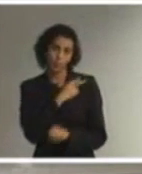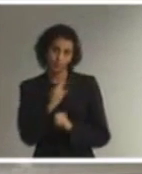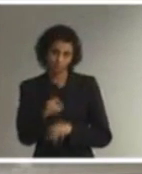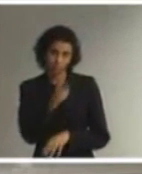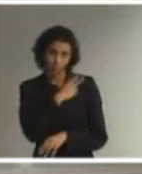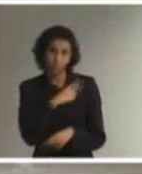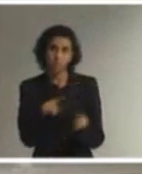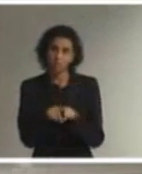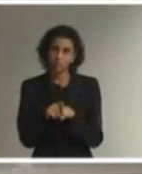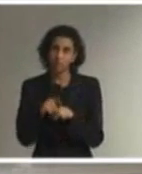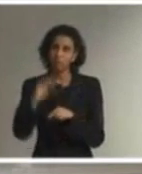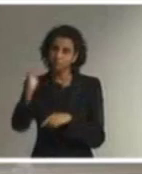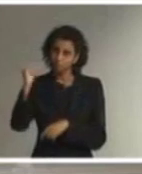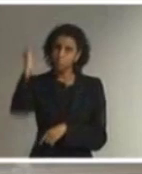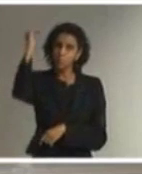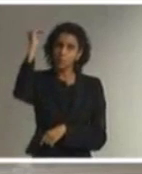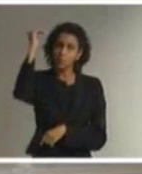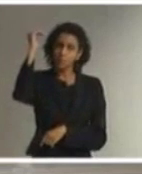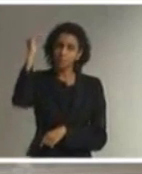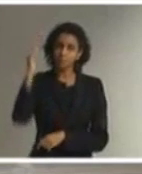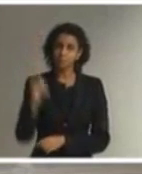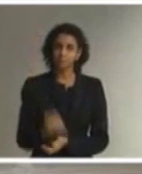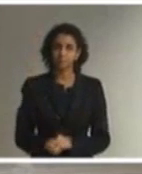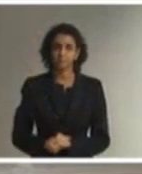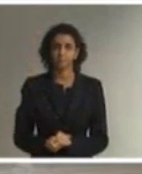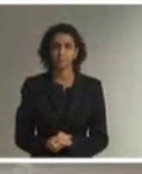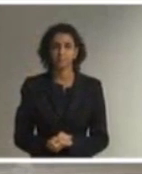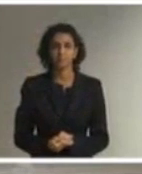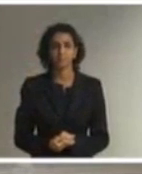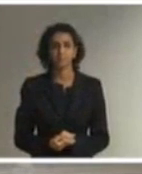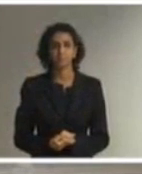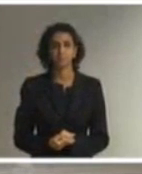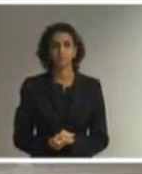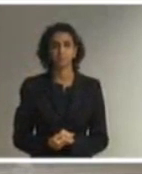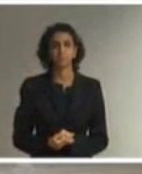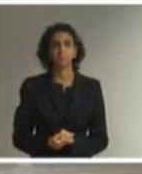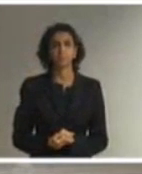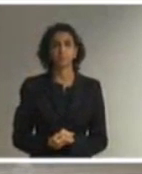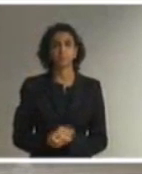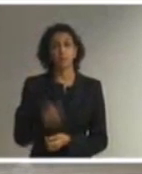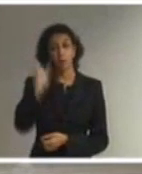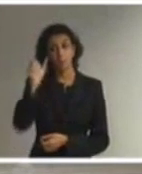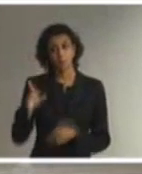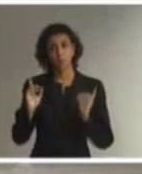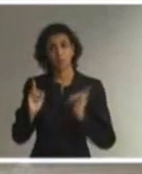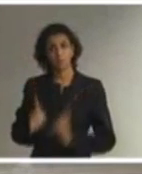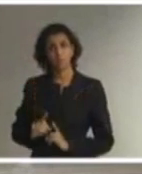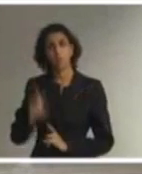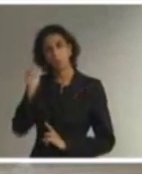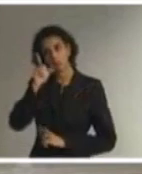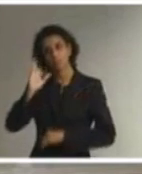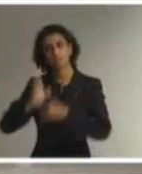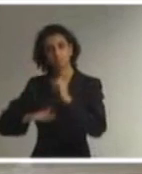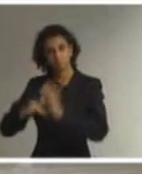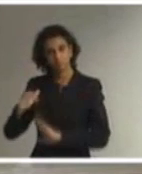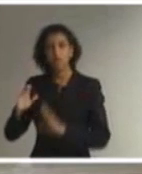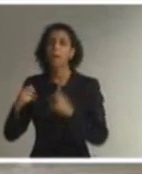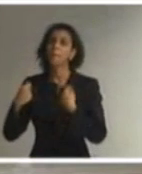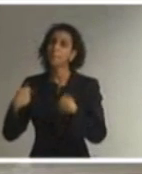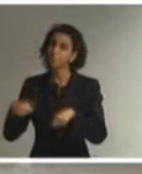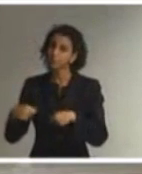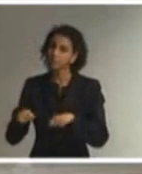também em nível superior. Então, para a profissionalização da pessoa com deficiência, devemos